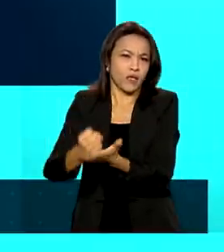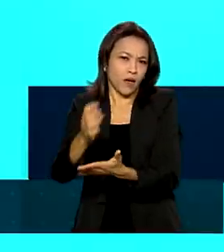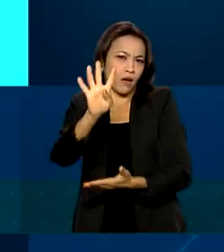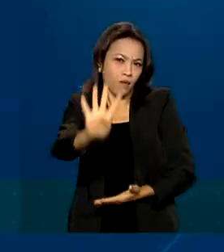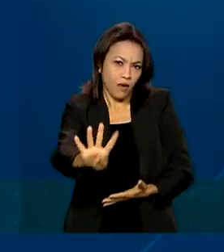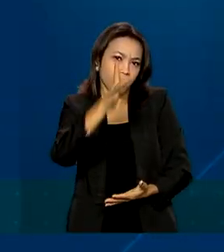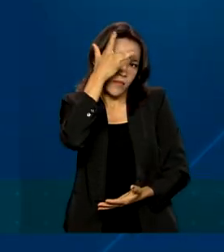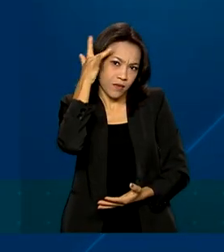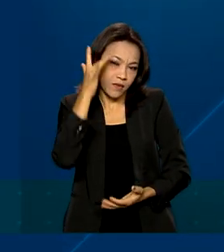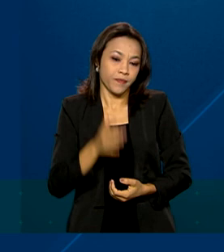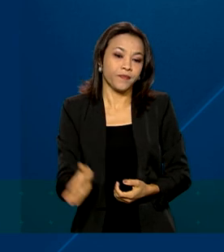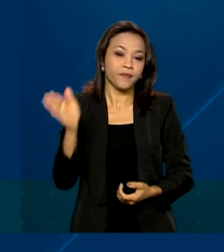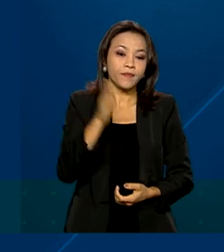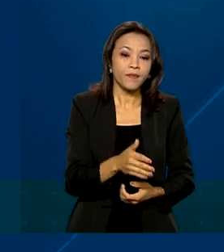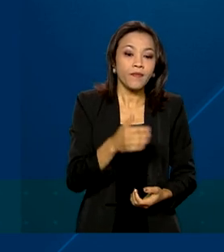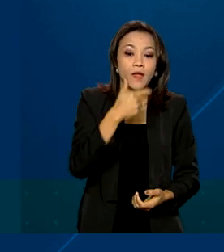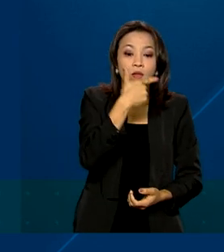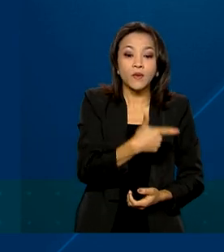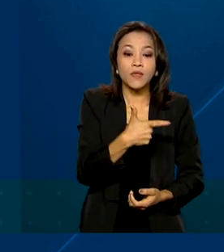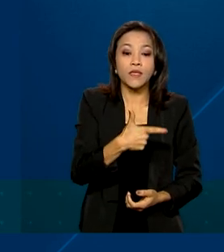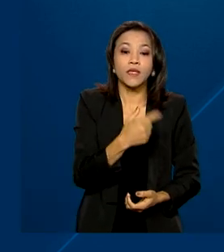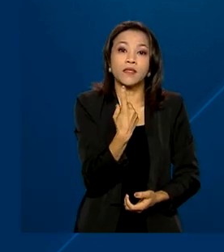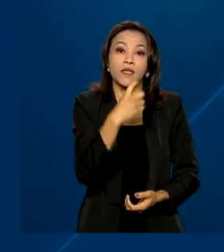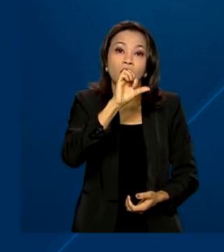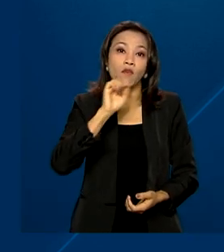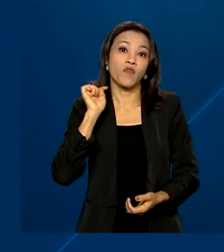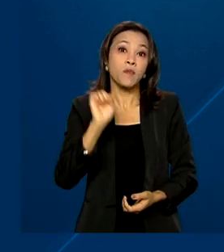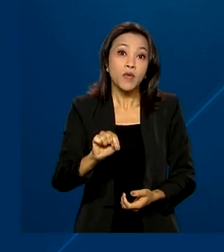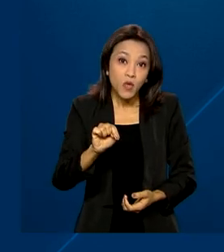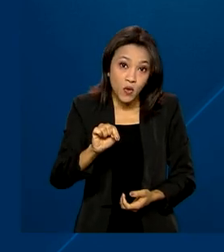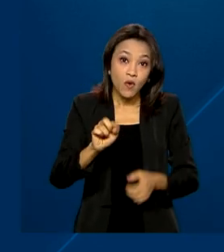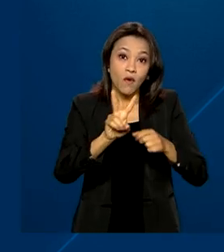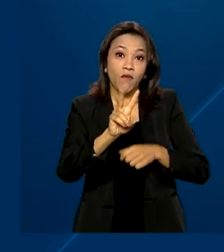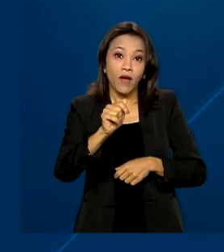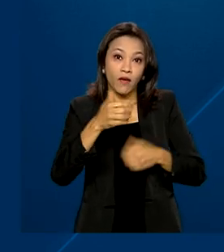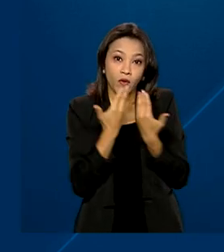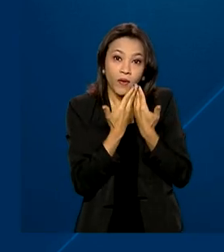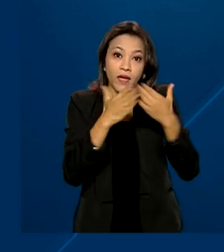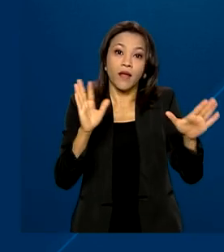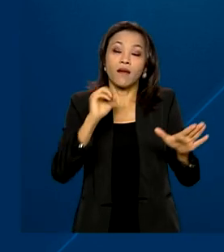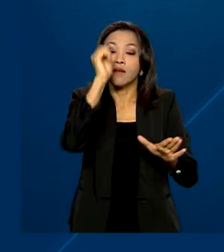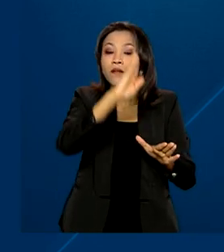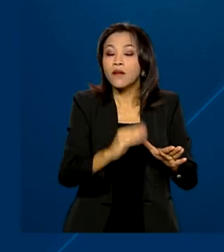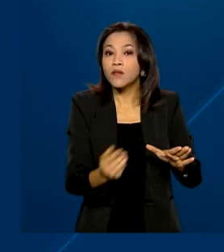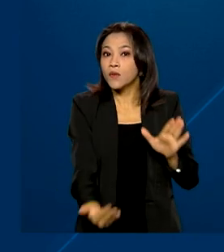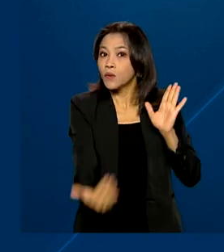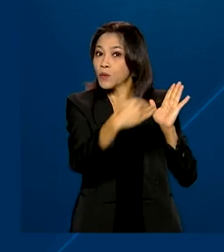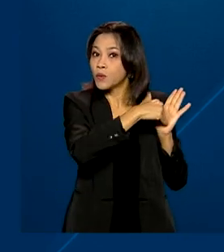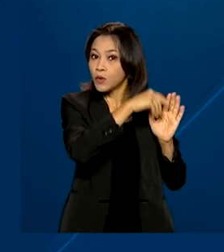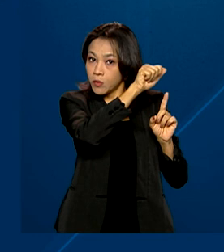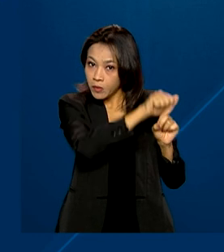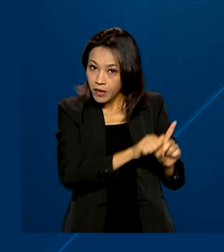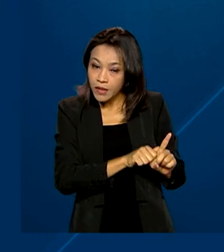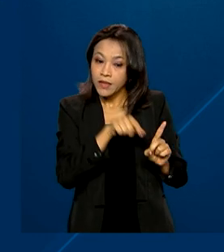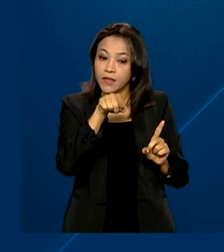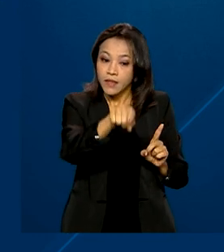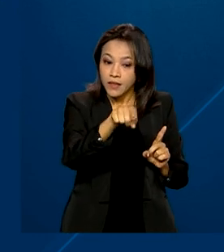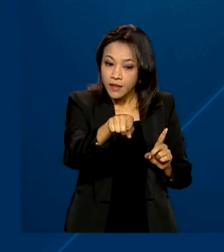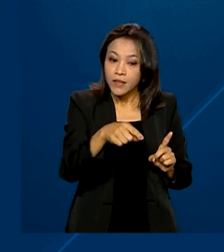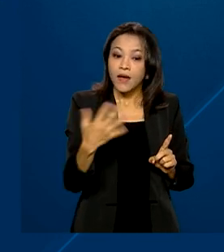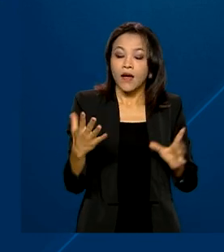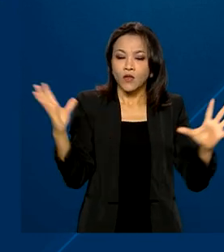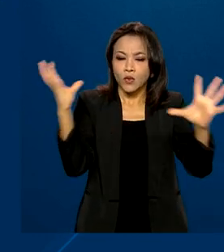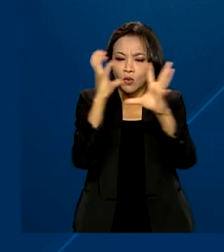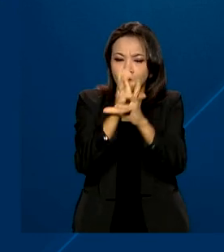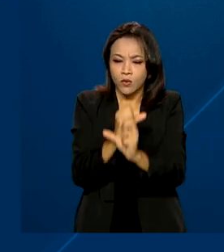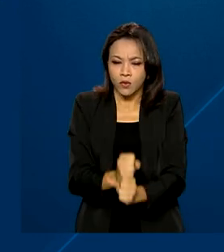Cerca de 219 mil vagas formais foram criadas no Brasil no último mês. No acumulado do ano, de janeiro a